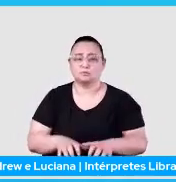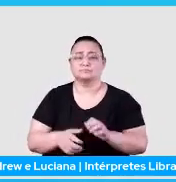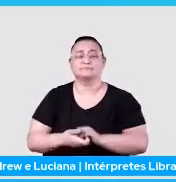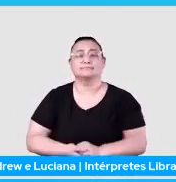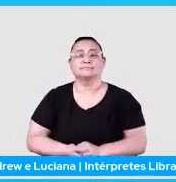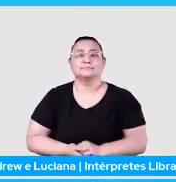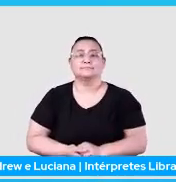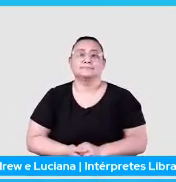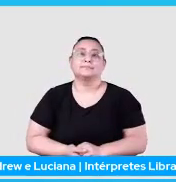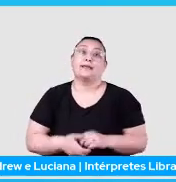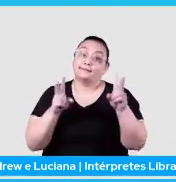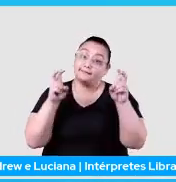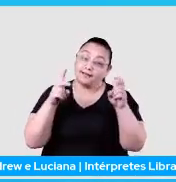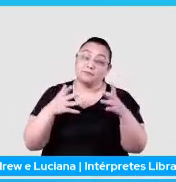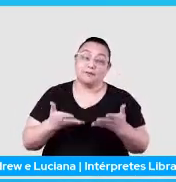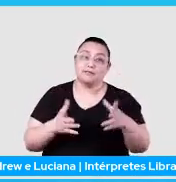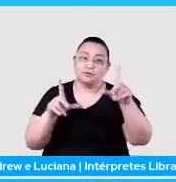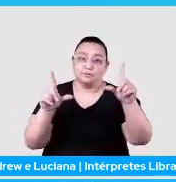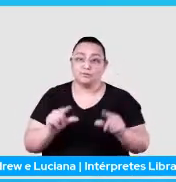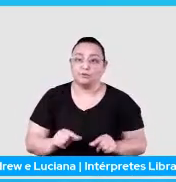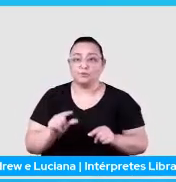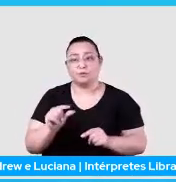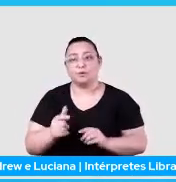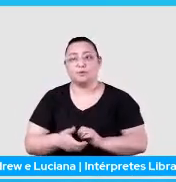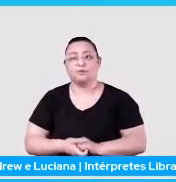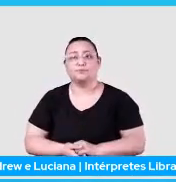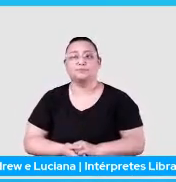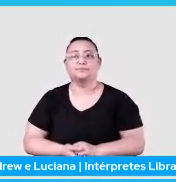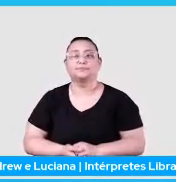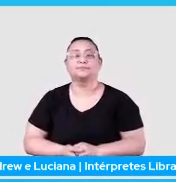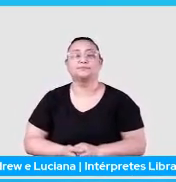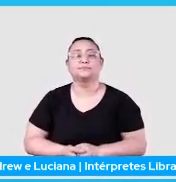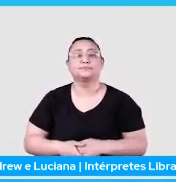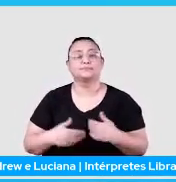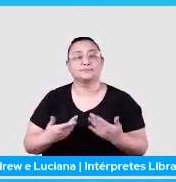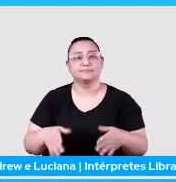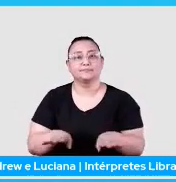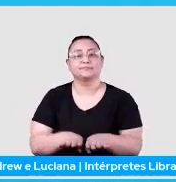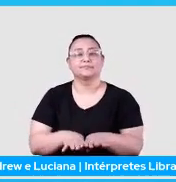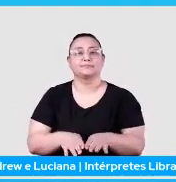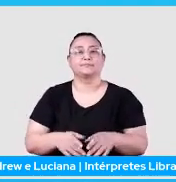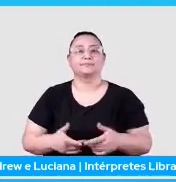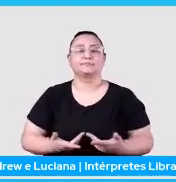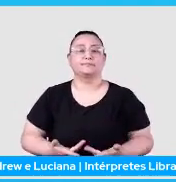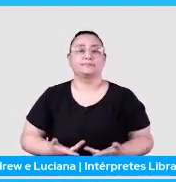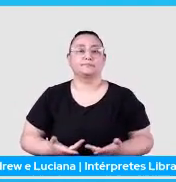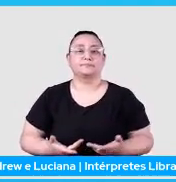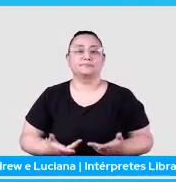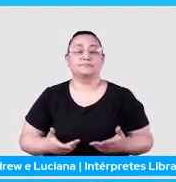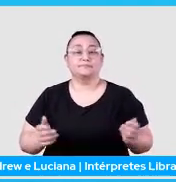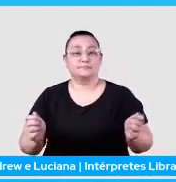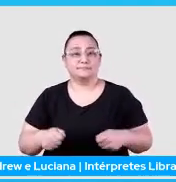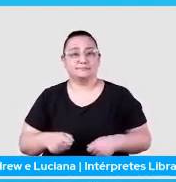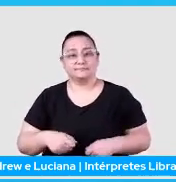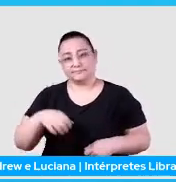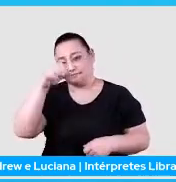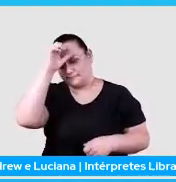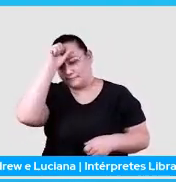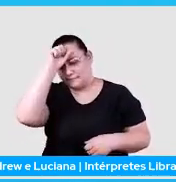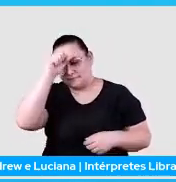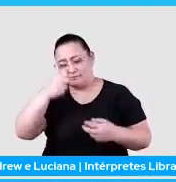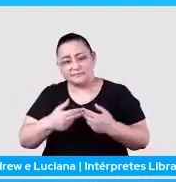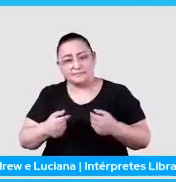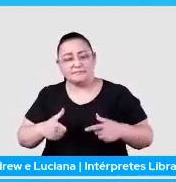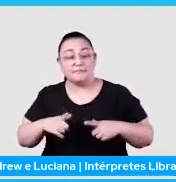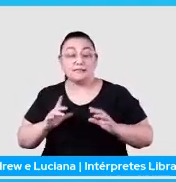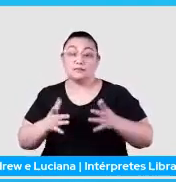Entre aspas, mas acaba reduzindo de certa forma. E também a questão, a capacidade de a gente aprender recursos mais complexos através